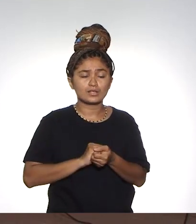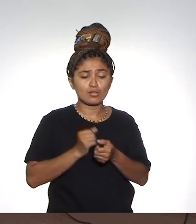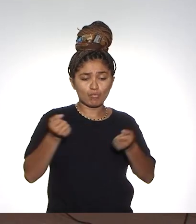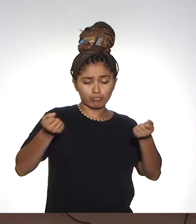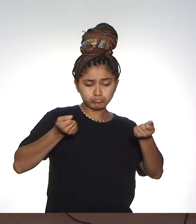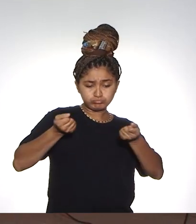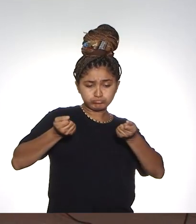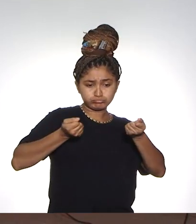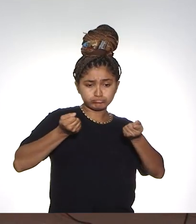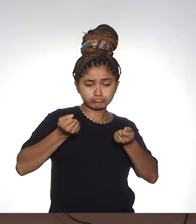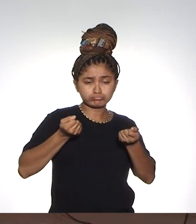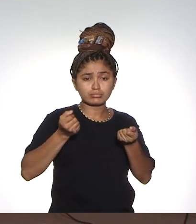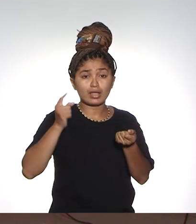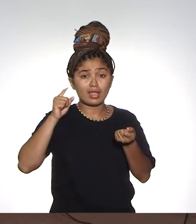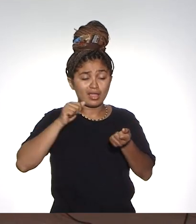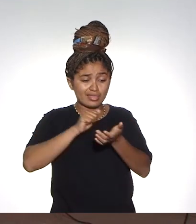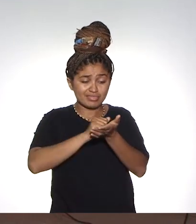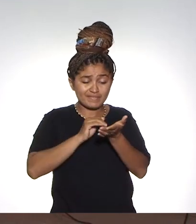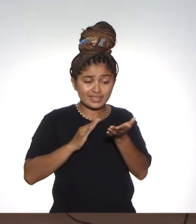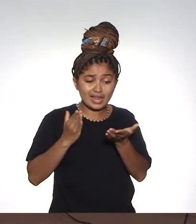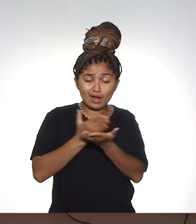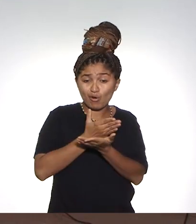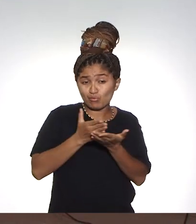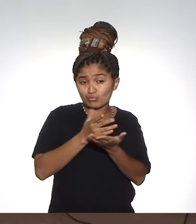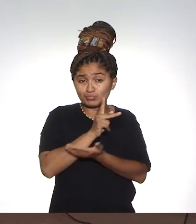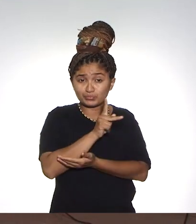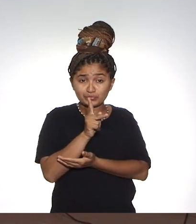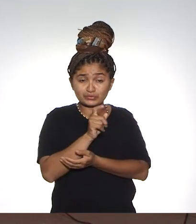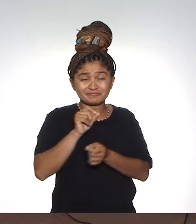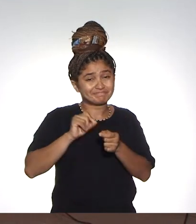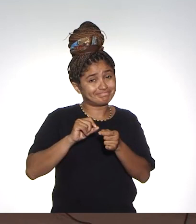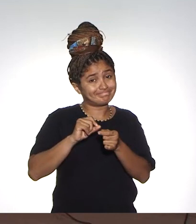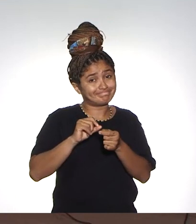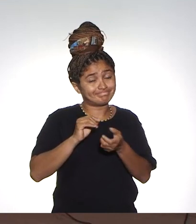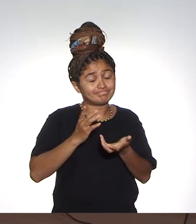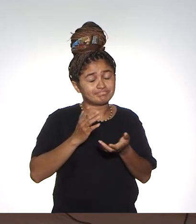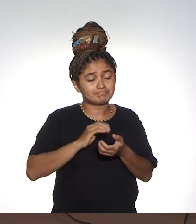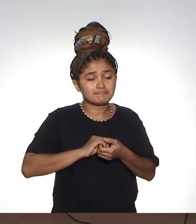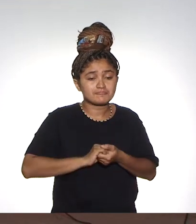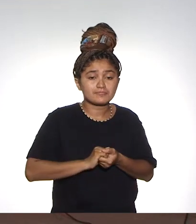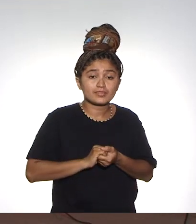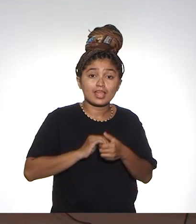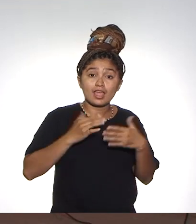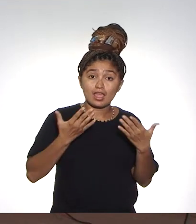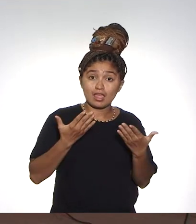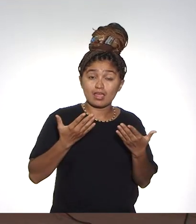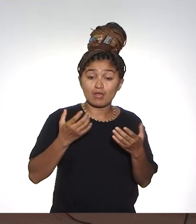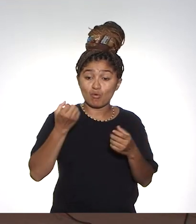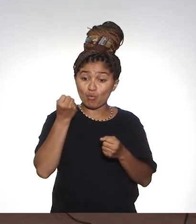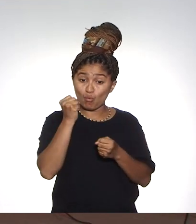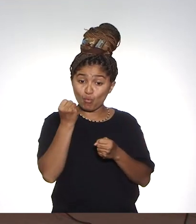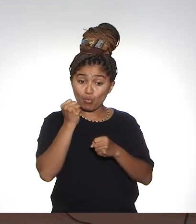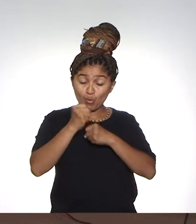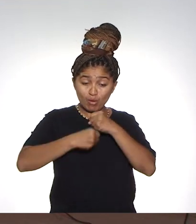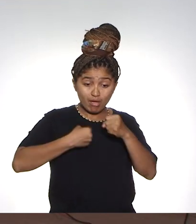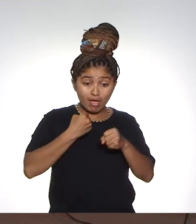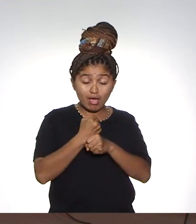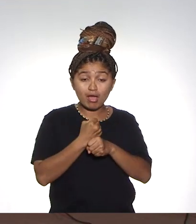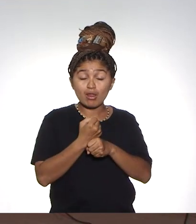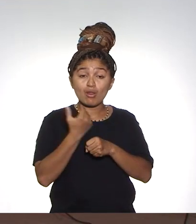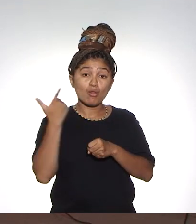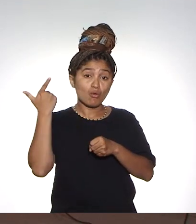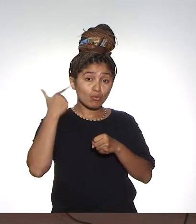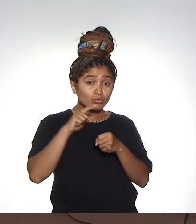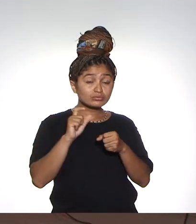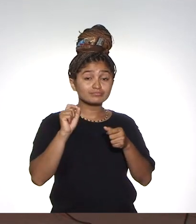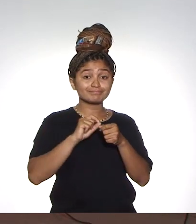o trator. E essas atividades, muitas vezes, estavam sendo feitas pelos professores. Então, é uma demanda de 8 anos que nós vamos